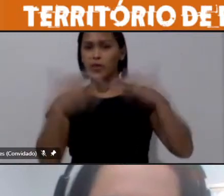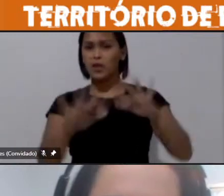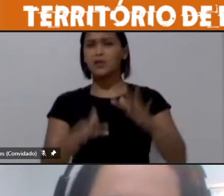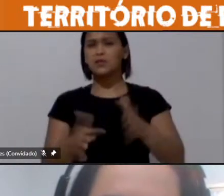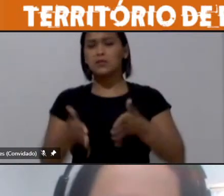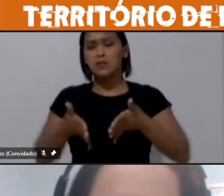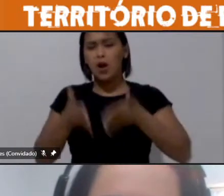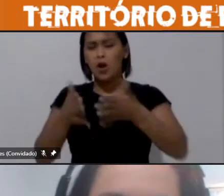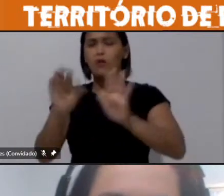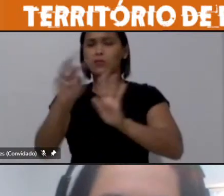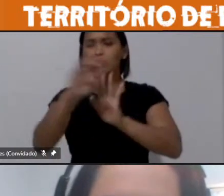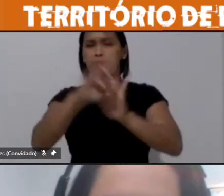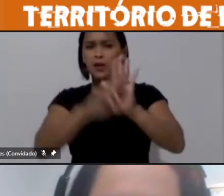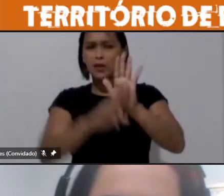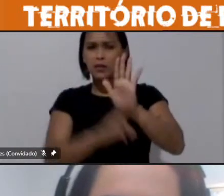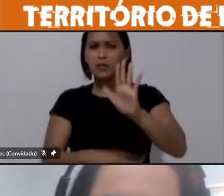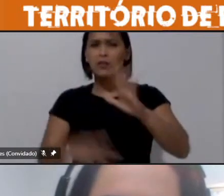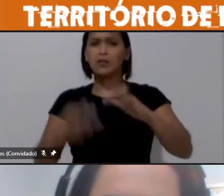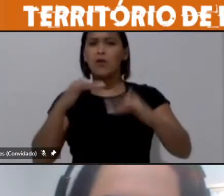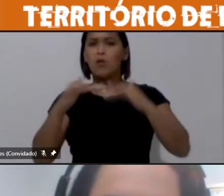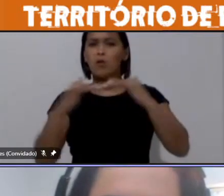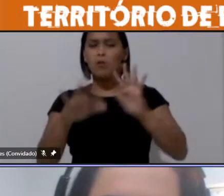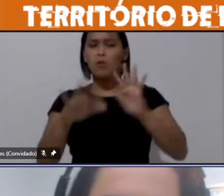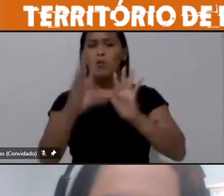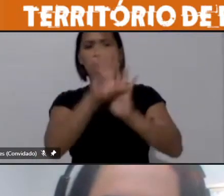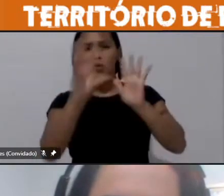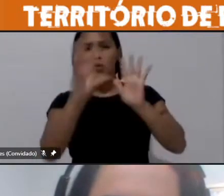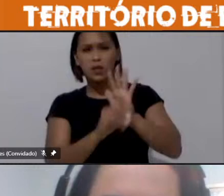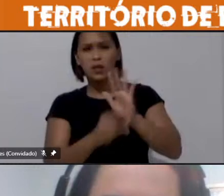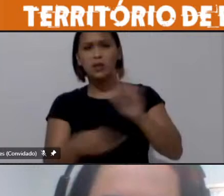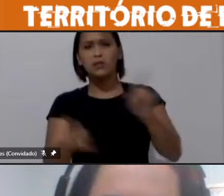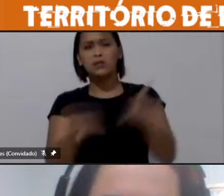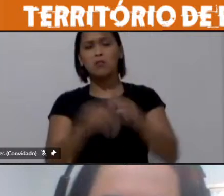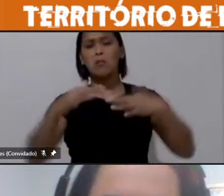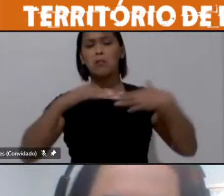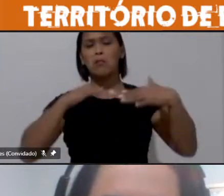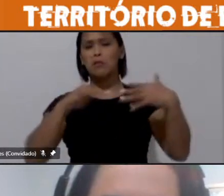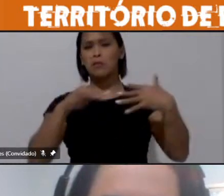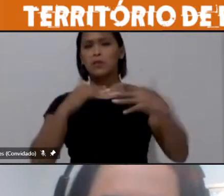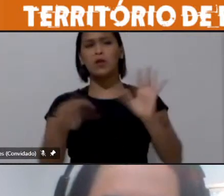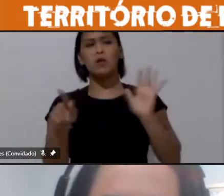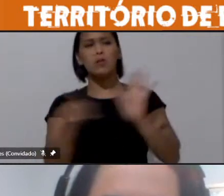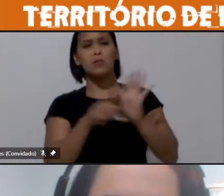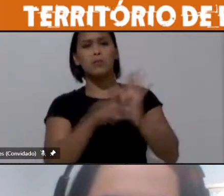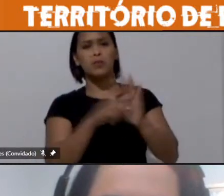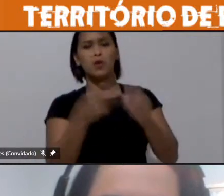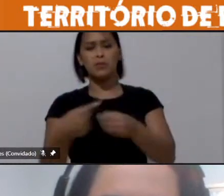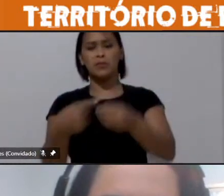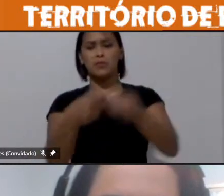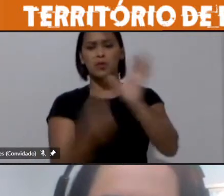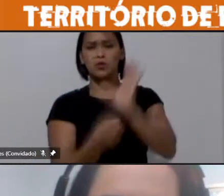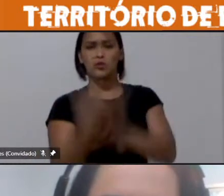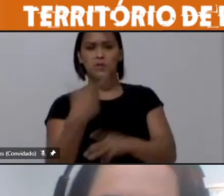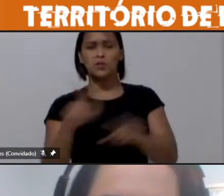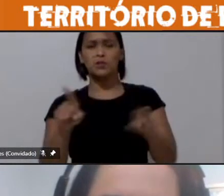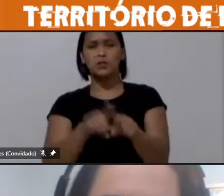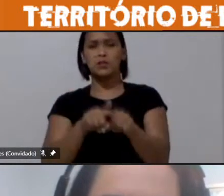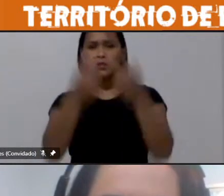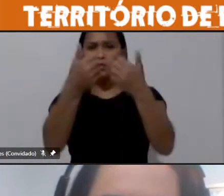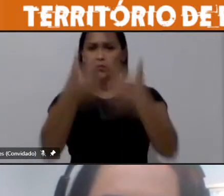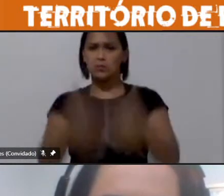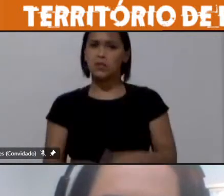regulação do modelo de produção do modelo de mobilidade do próprio modelo de urbanização da cidade modelo exclusivo